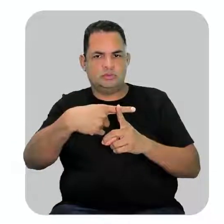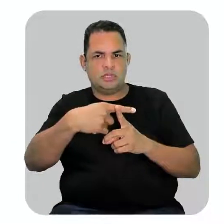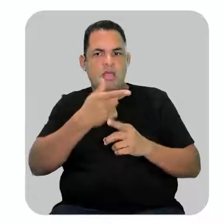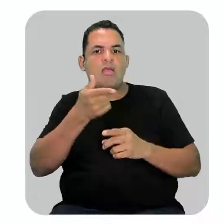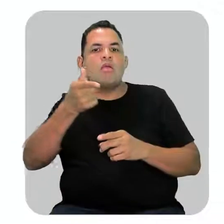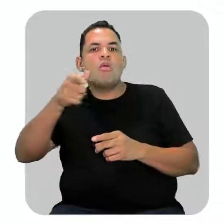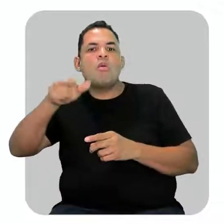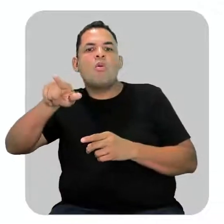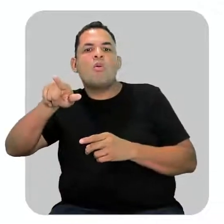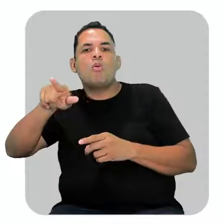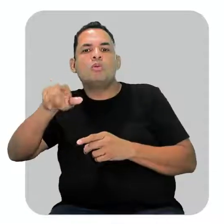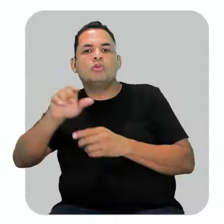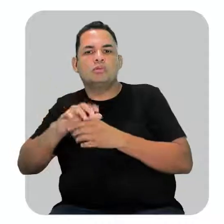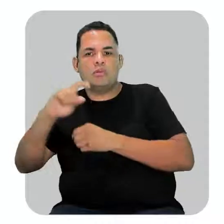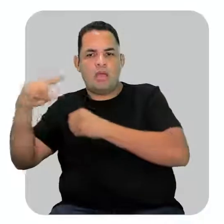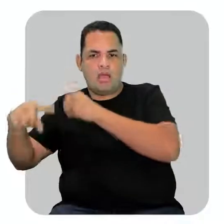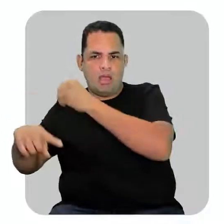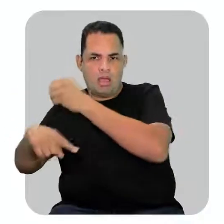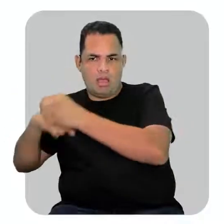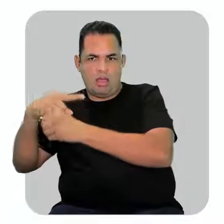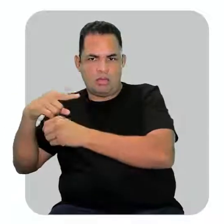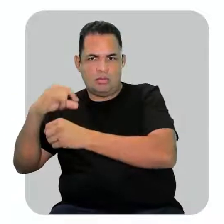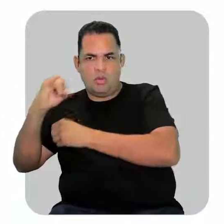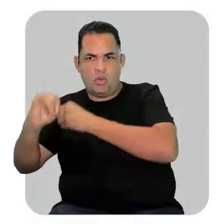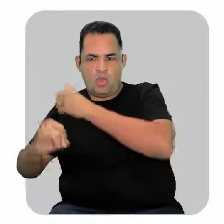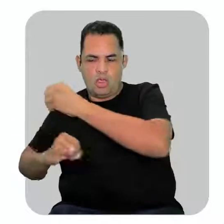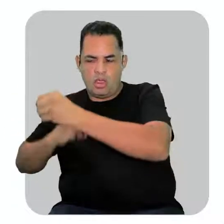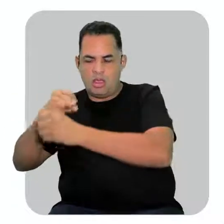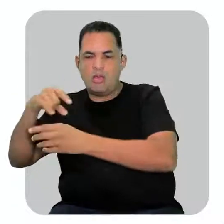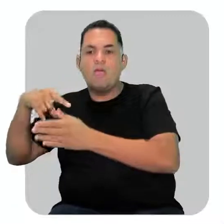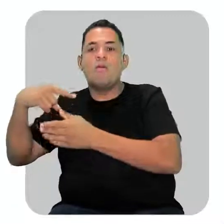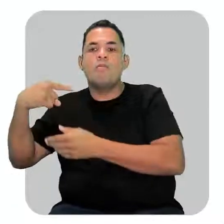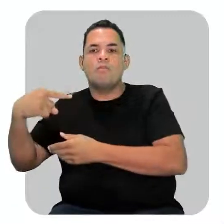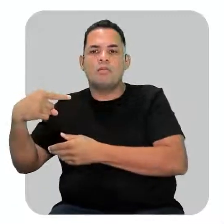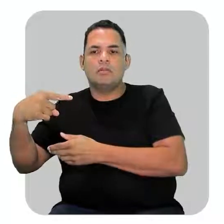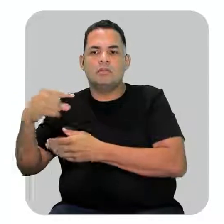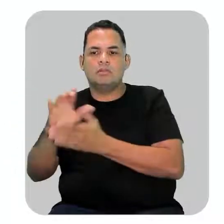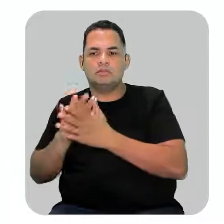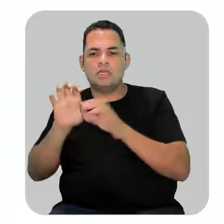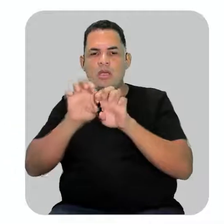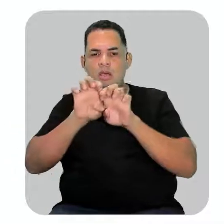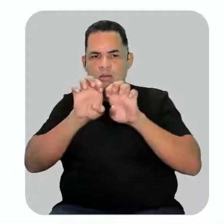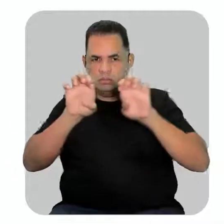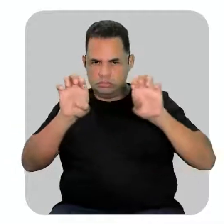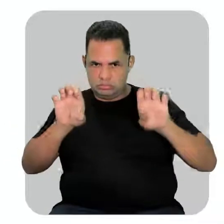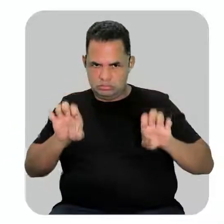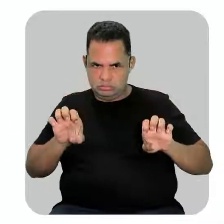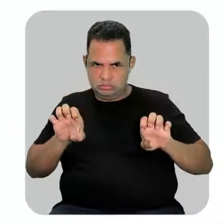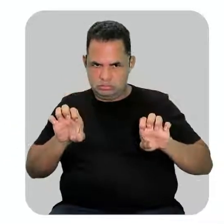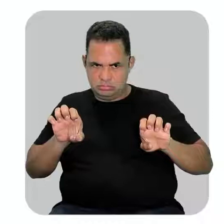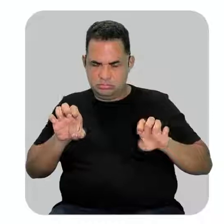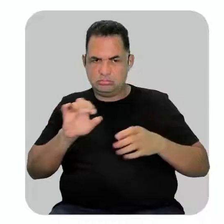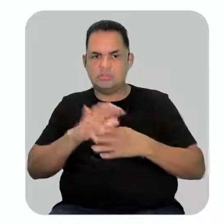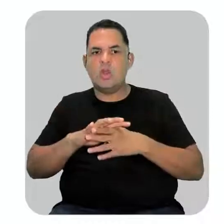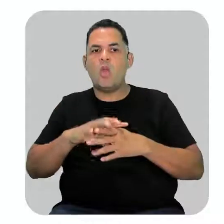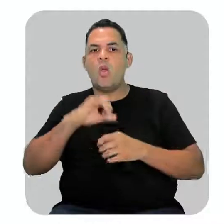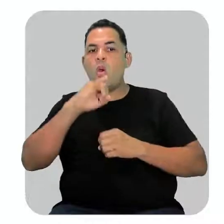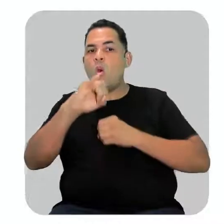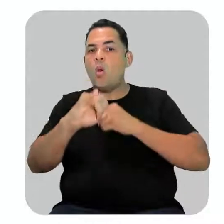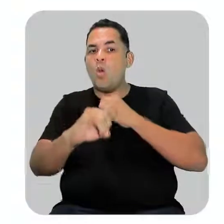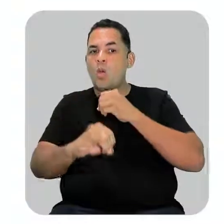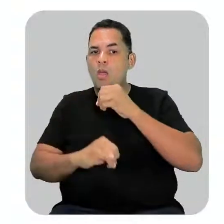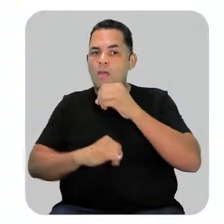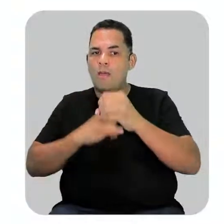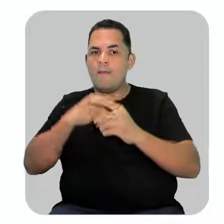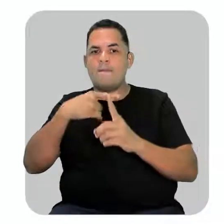elétron, se torna um íon negativo. Os íons são estrutura com carga positiva, ou seja, falta